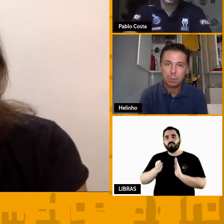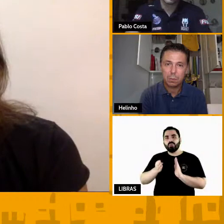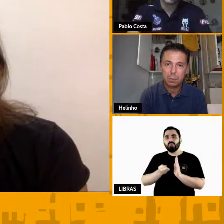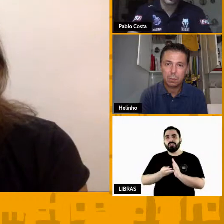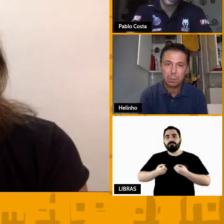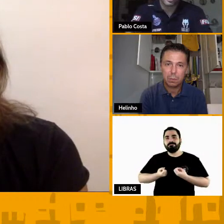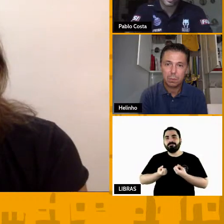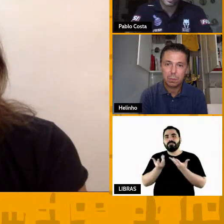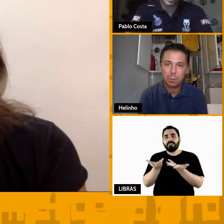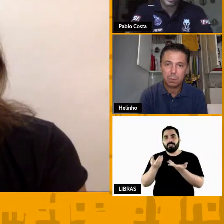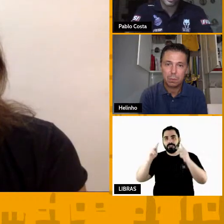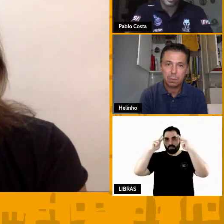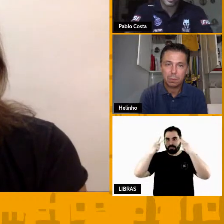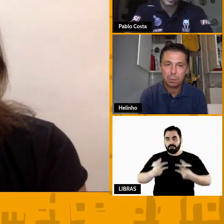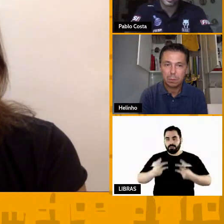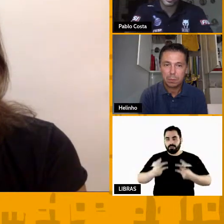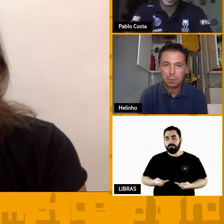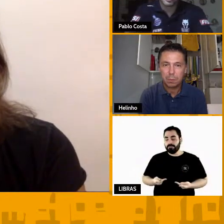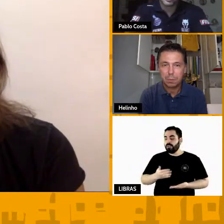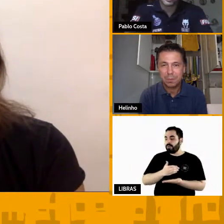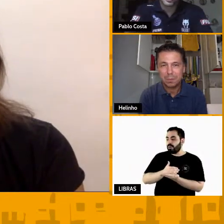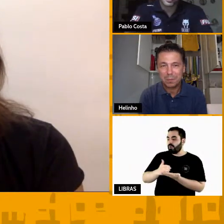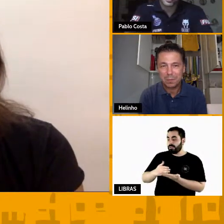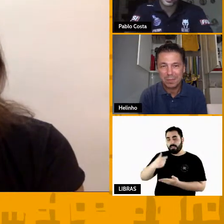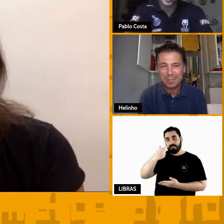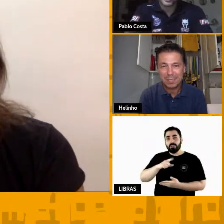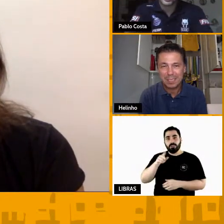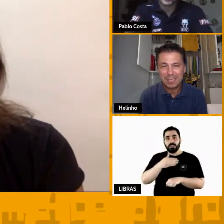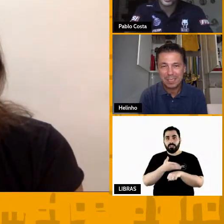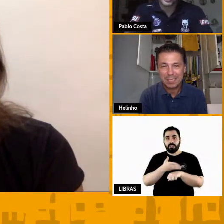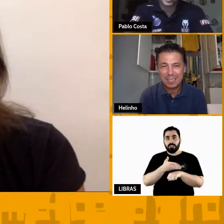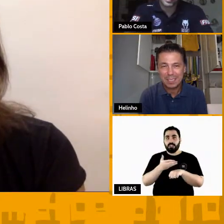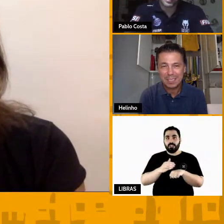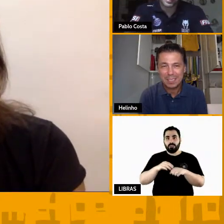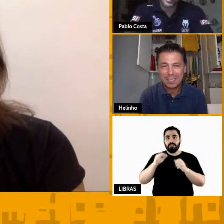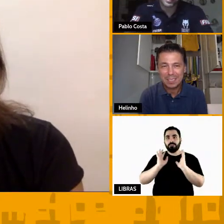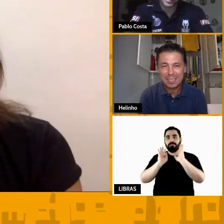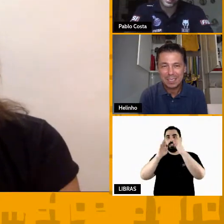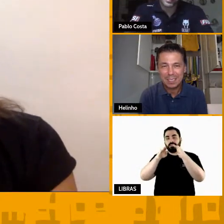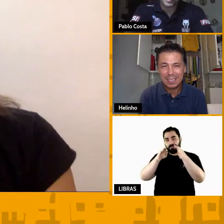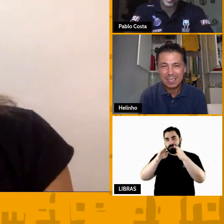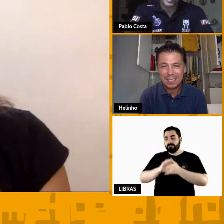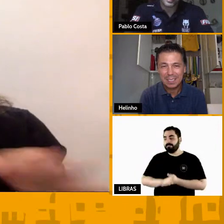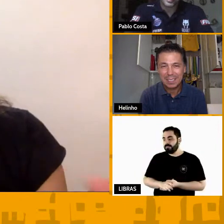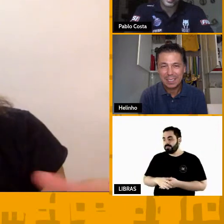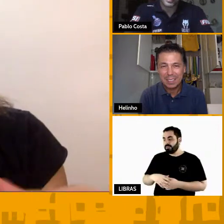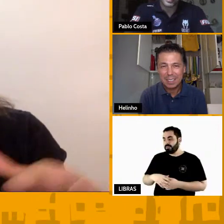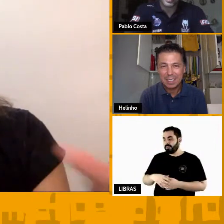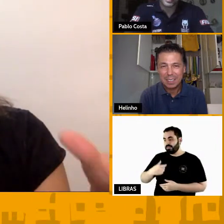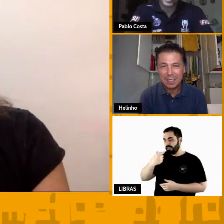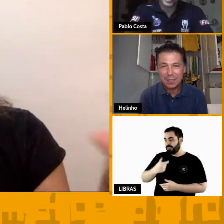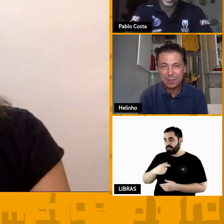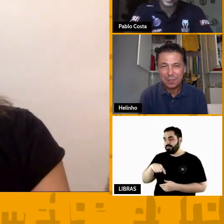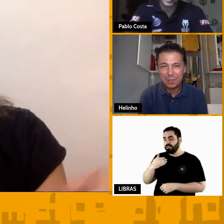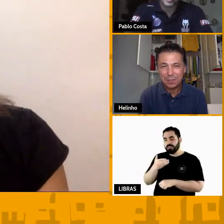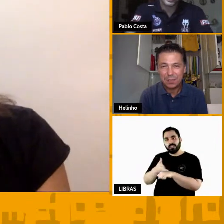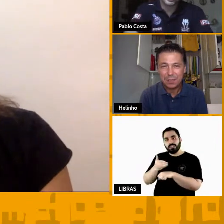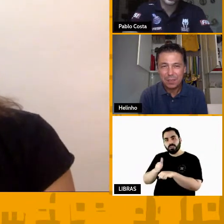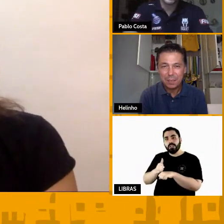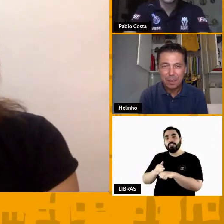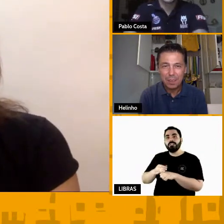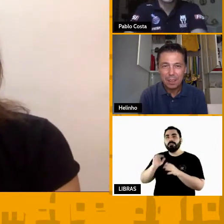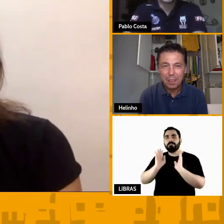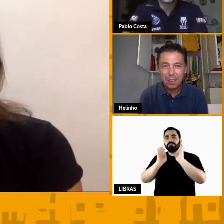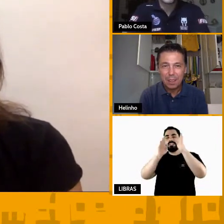dois, eu contei que eu fui treinadora de basquete nada perto do nível de vocês. Eu fui treinadora de basquete infantil, de